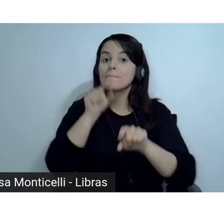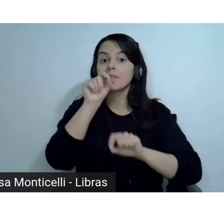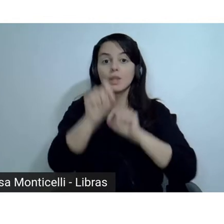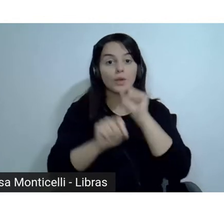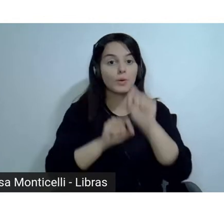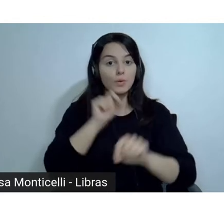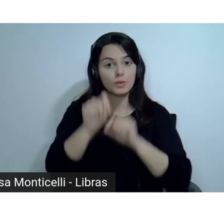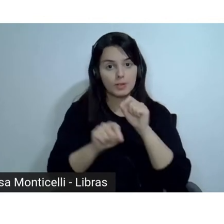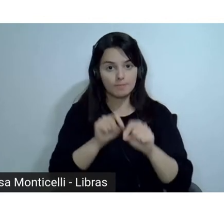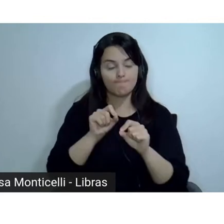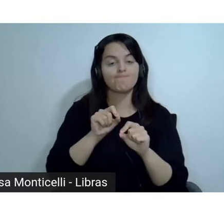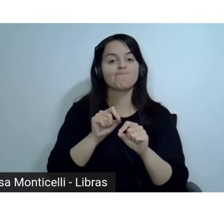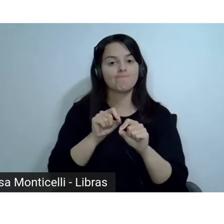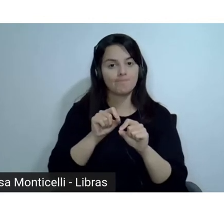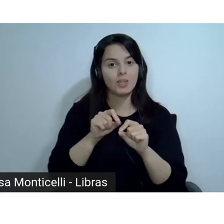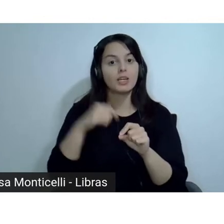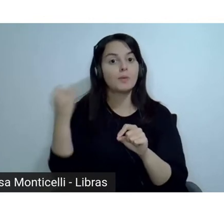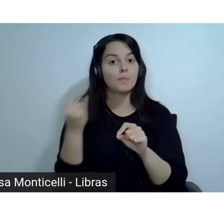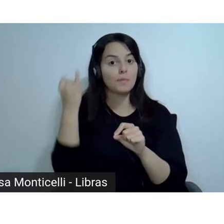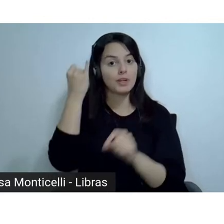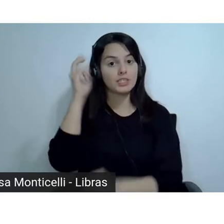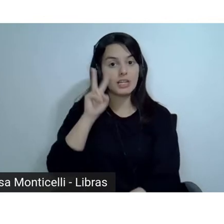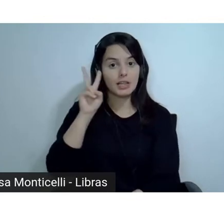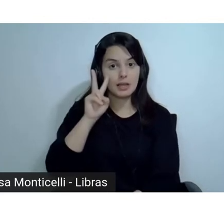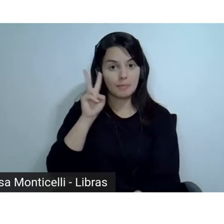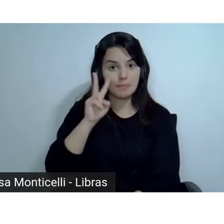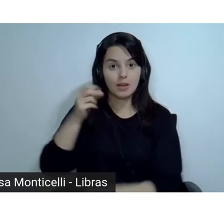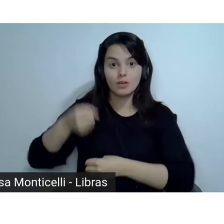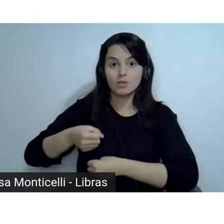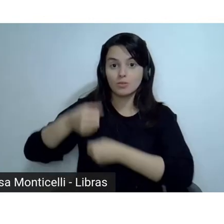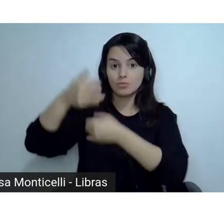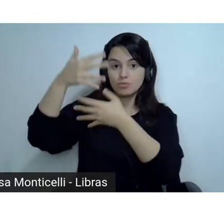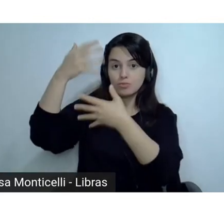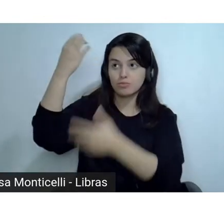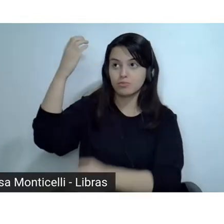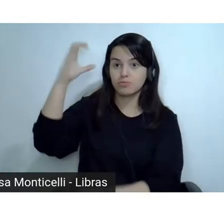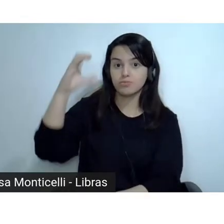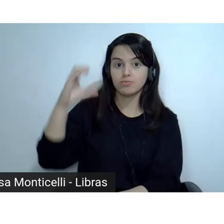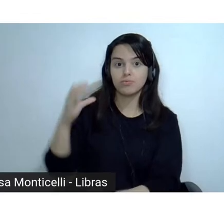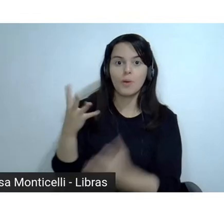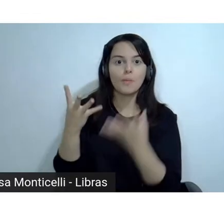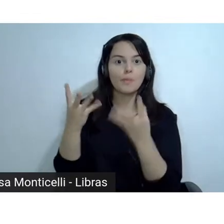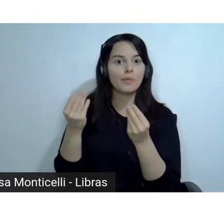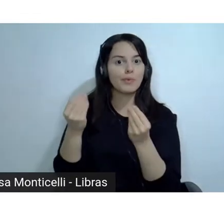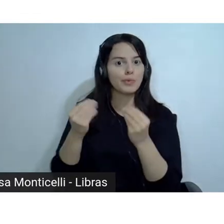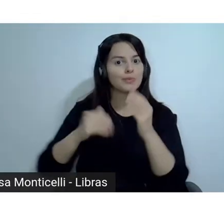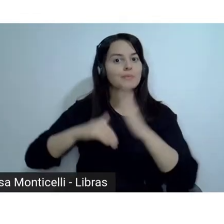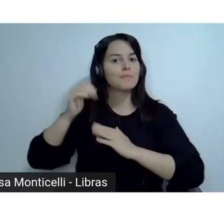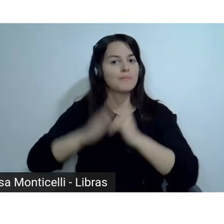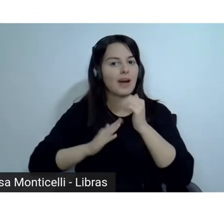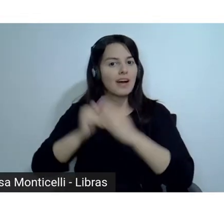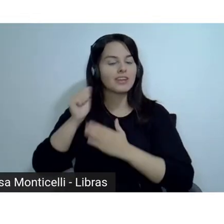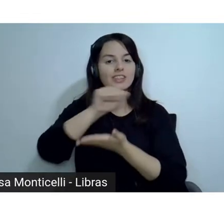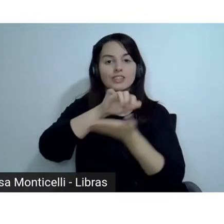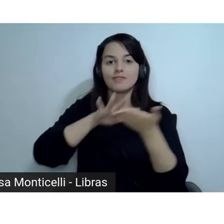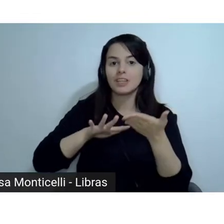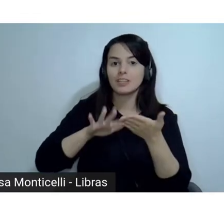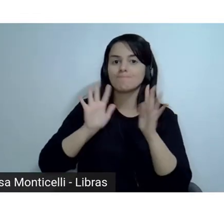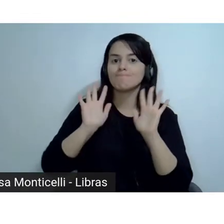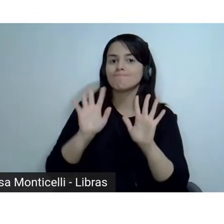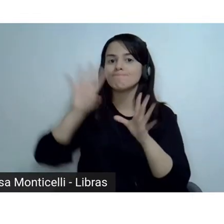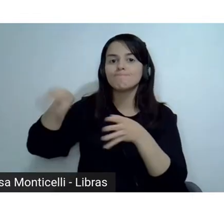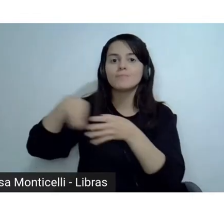outra coisa. Este chat bombando com essas atividades maravilhosas não pode ficar somente nesse recinto.